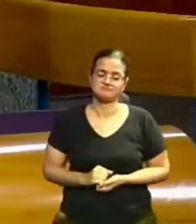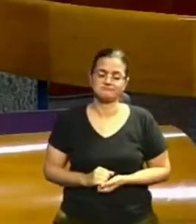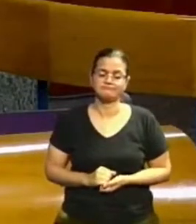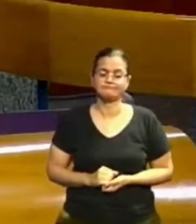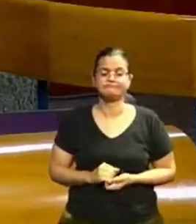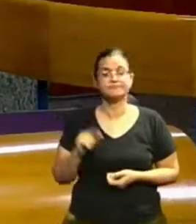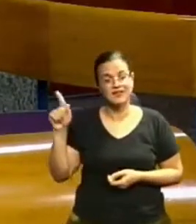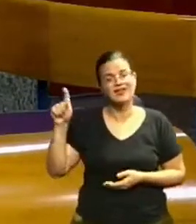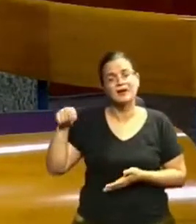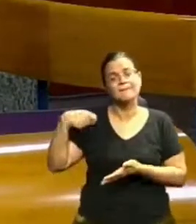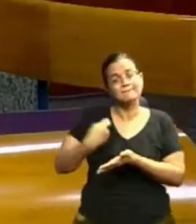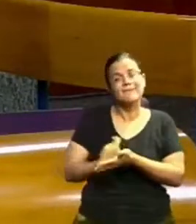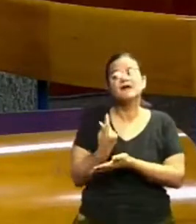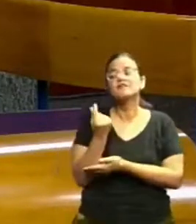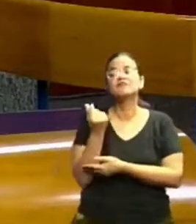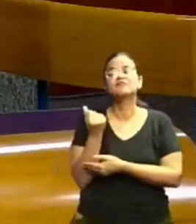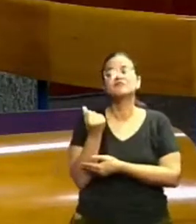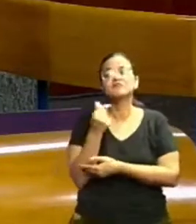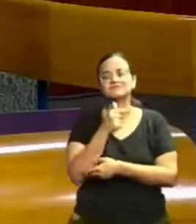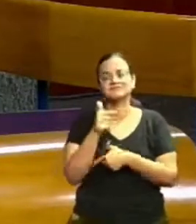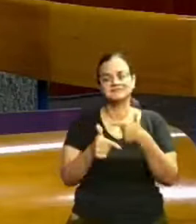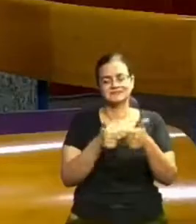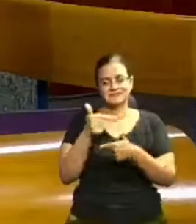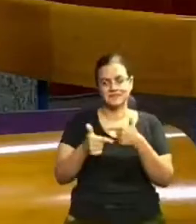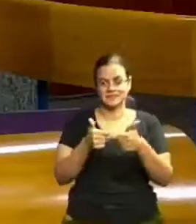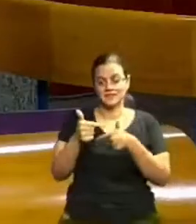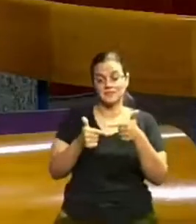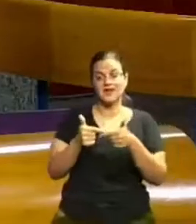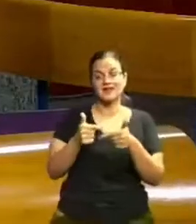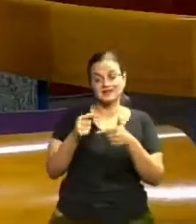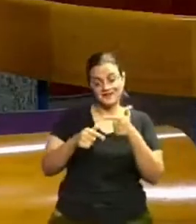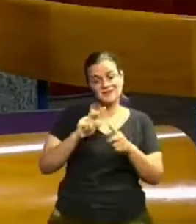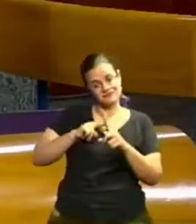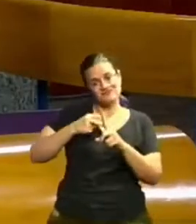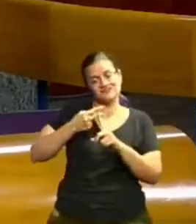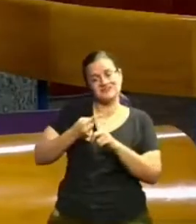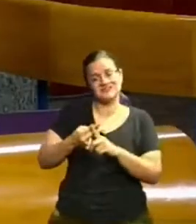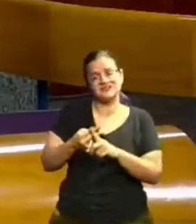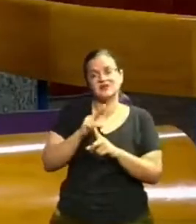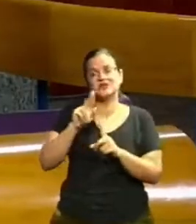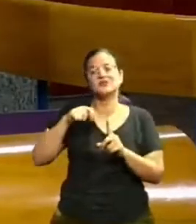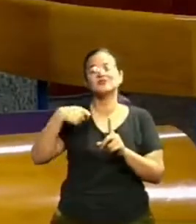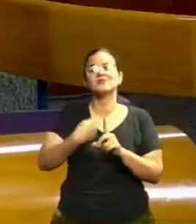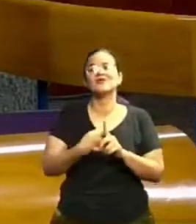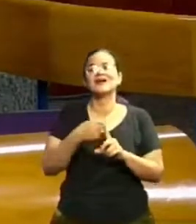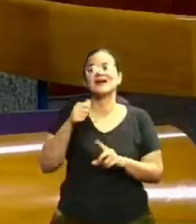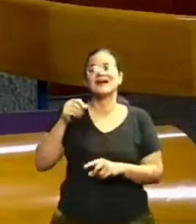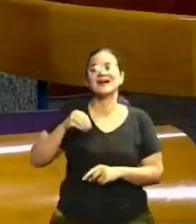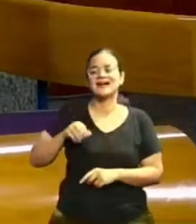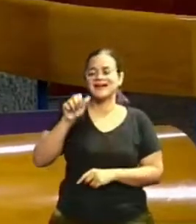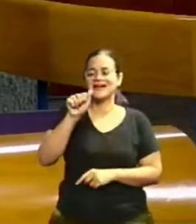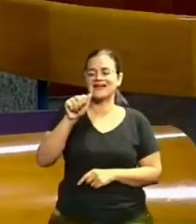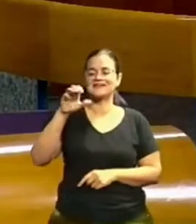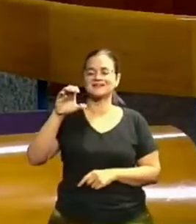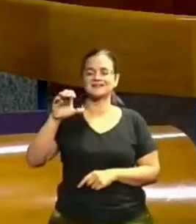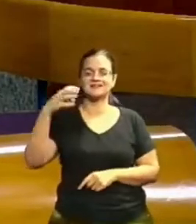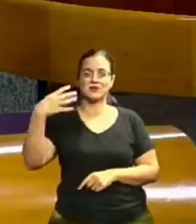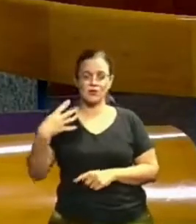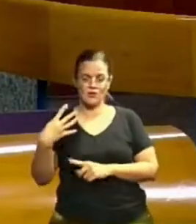E paga um valor do serviço extra remunerado, chamado por nós de AC4.